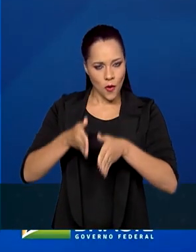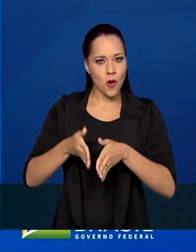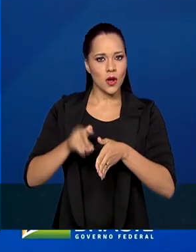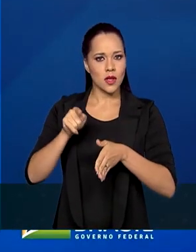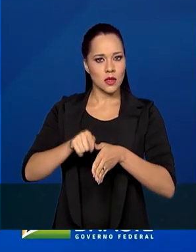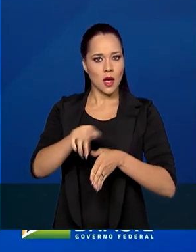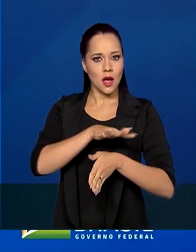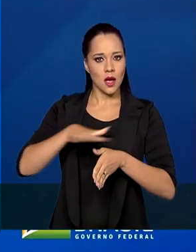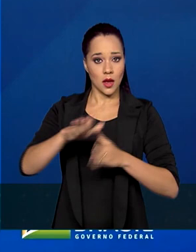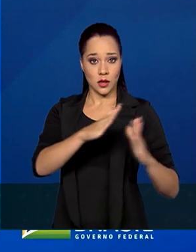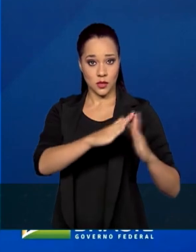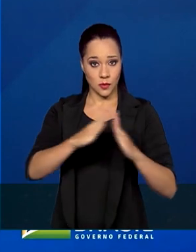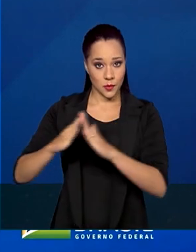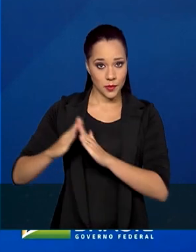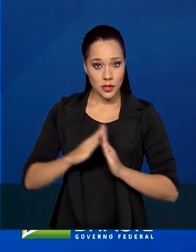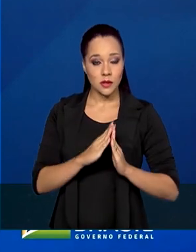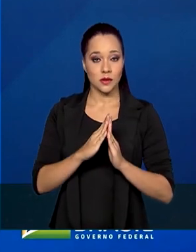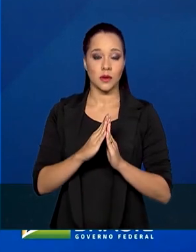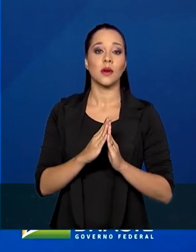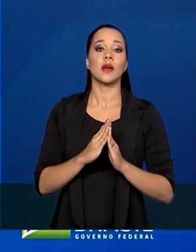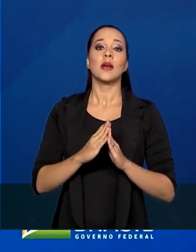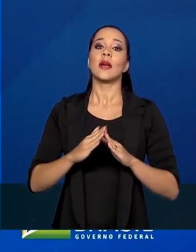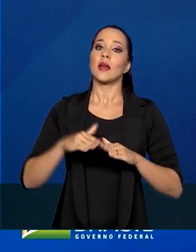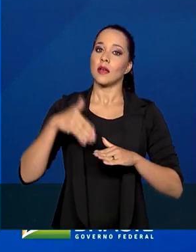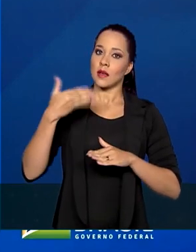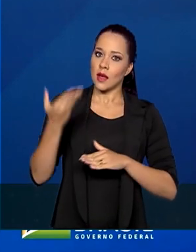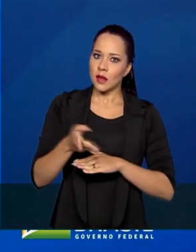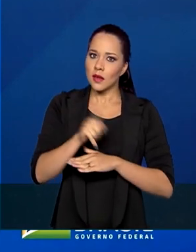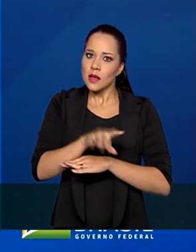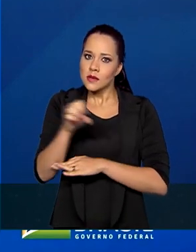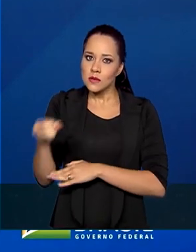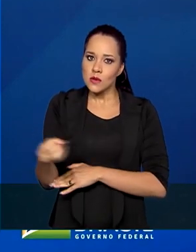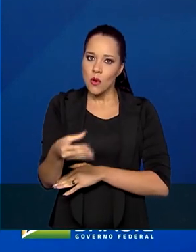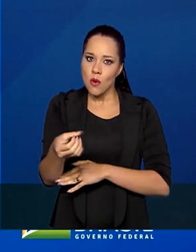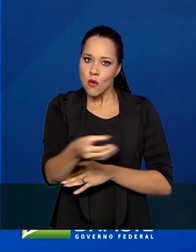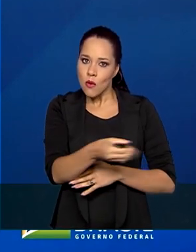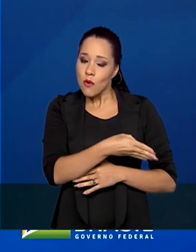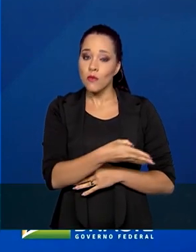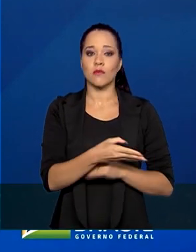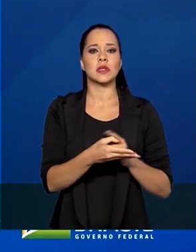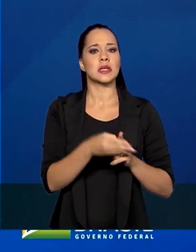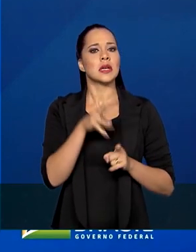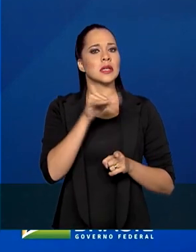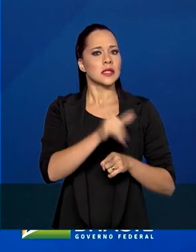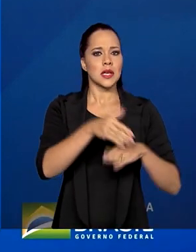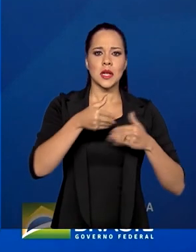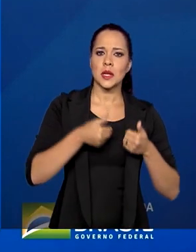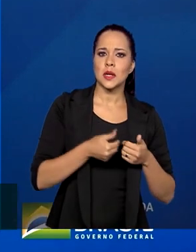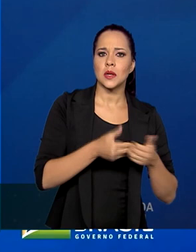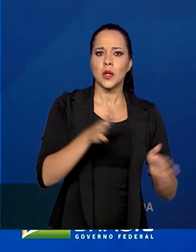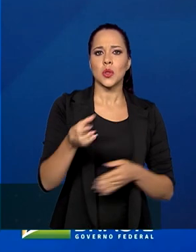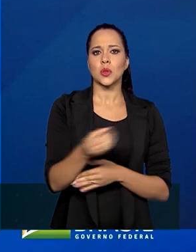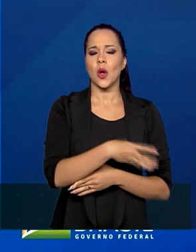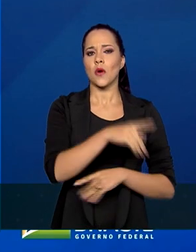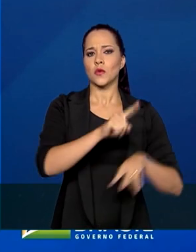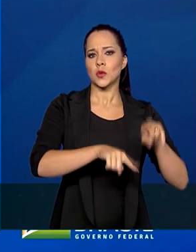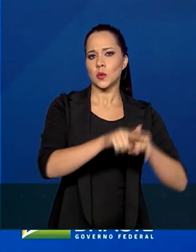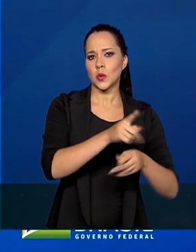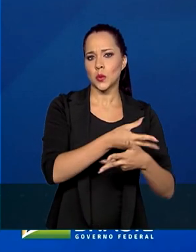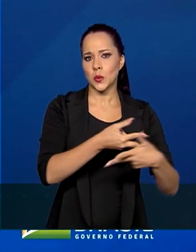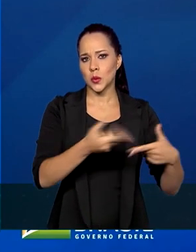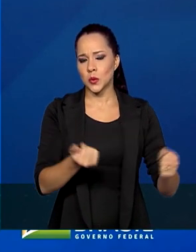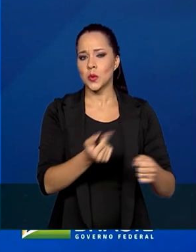imobiliário como um todo e a partir dessas inovações, seja lançamento de novos produtos